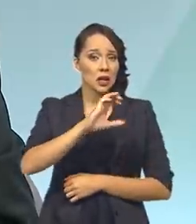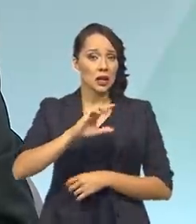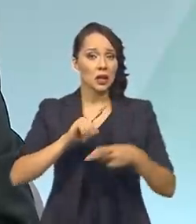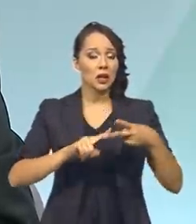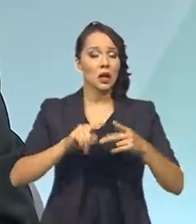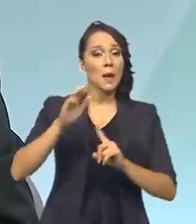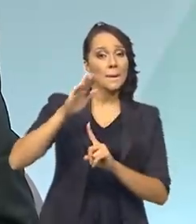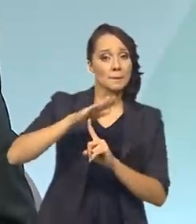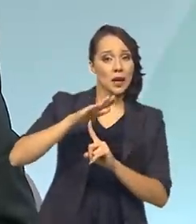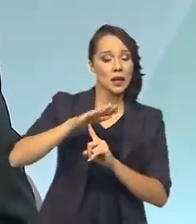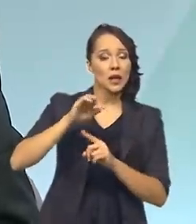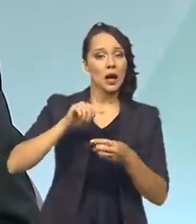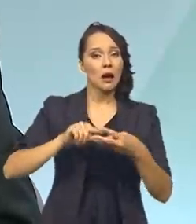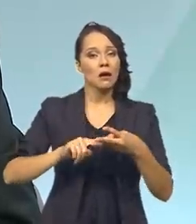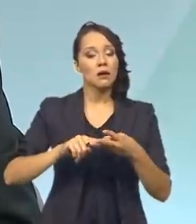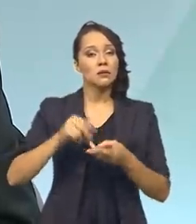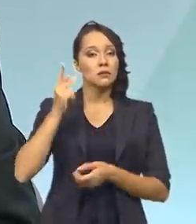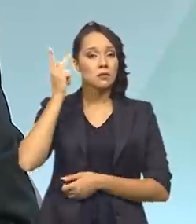Paraná, São Paulo,